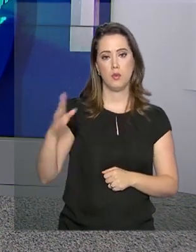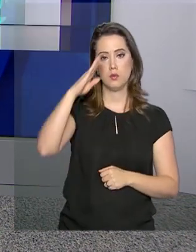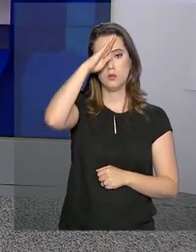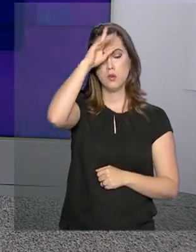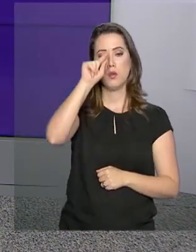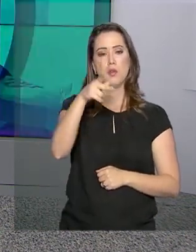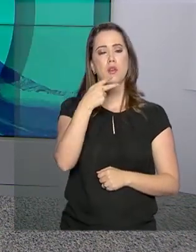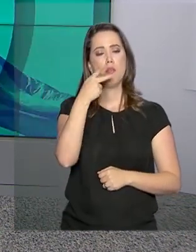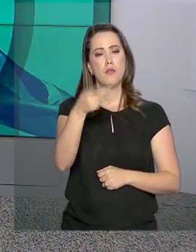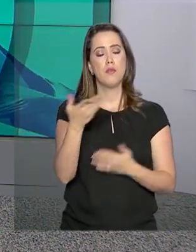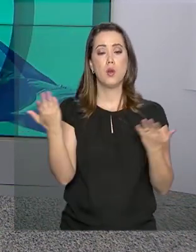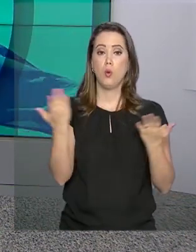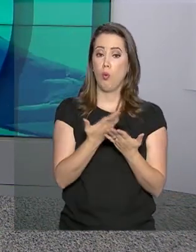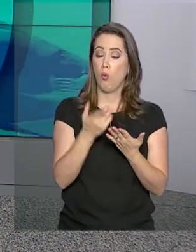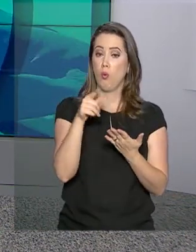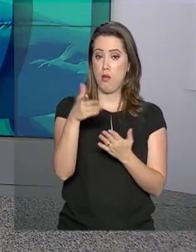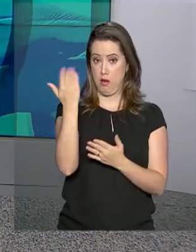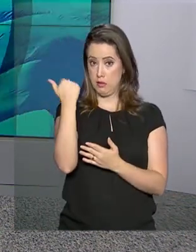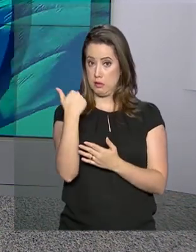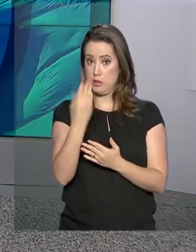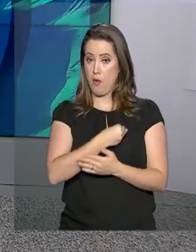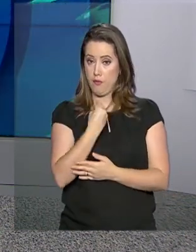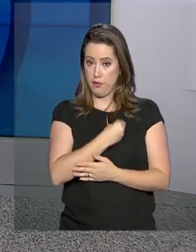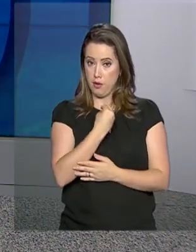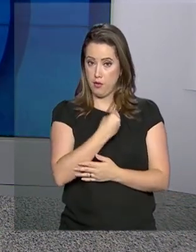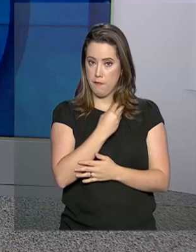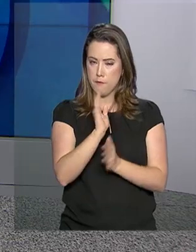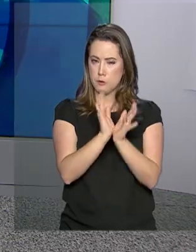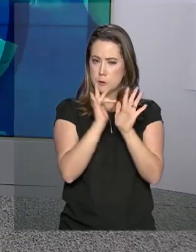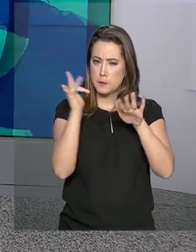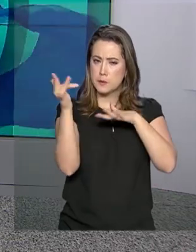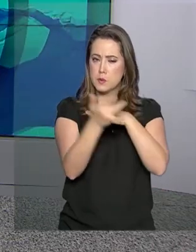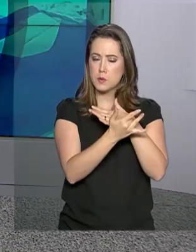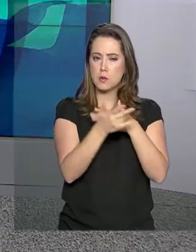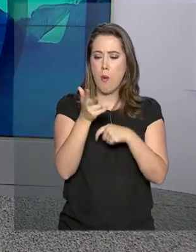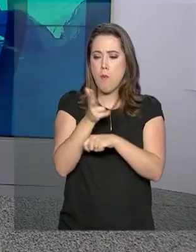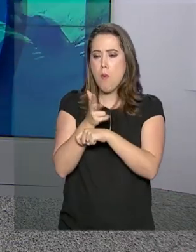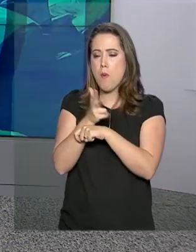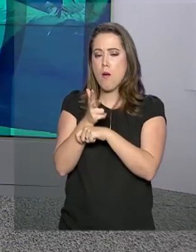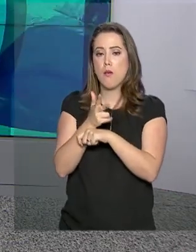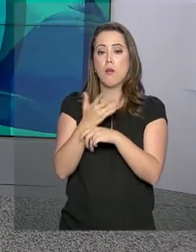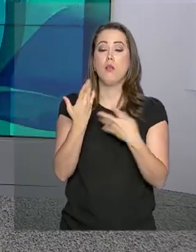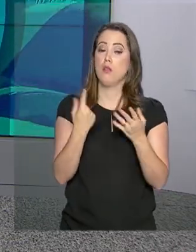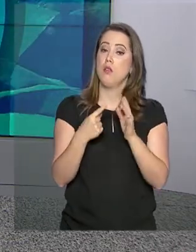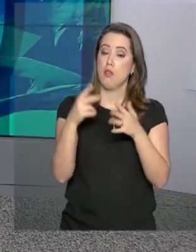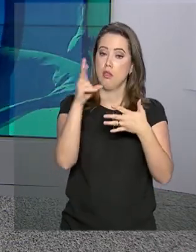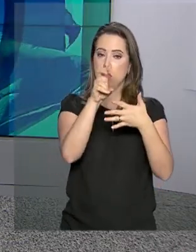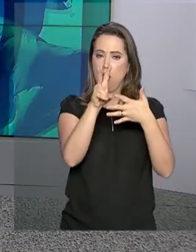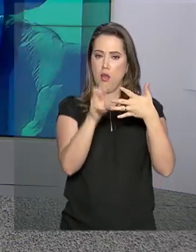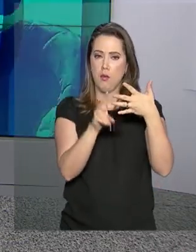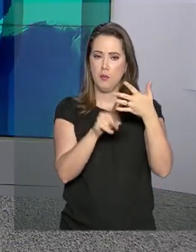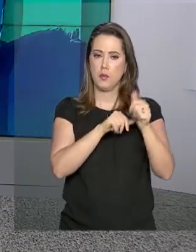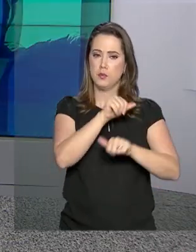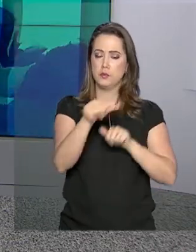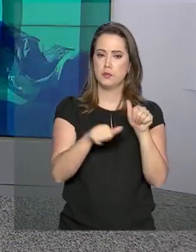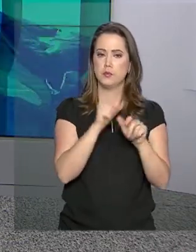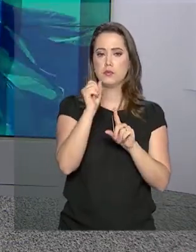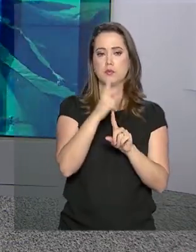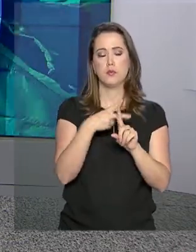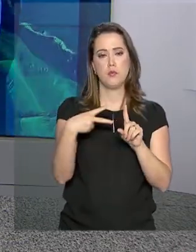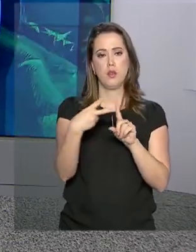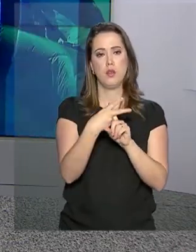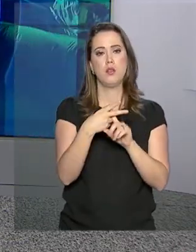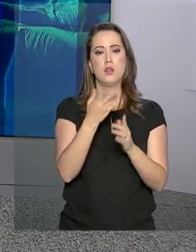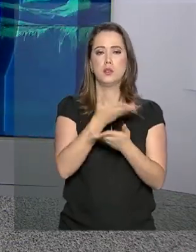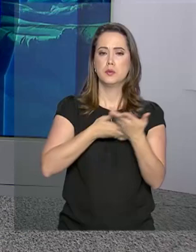Bolsonaro fez há pouco uma transmissão ao vivo por uma rede social e falou sobre temas como reforma da Previdência e